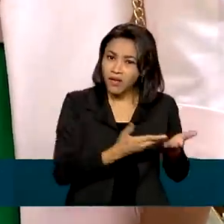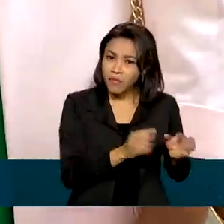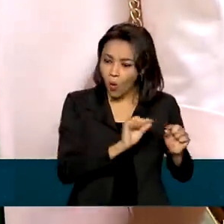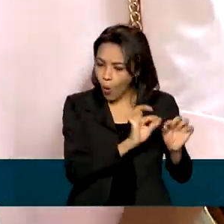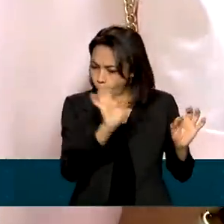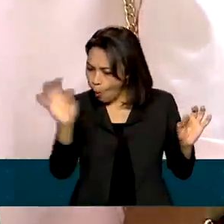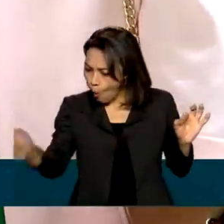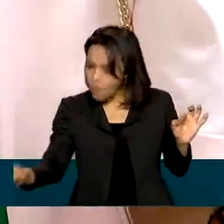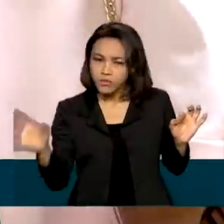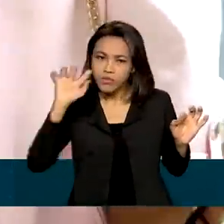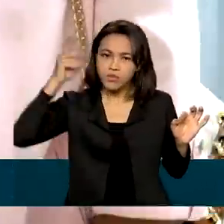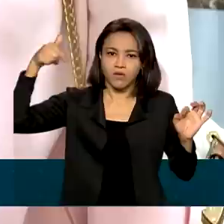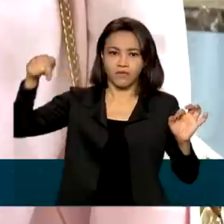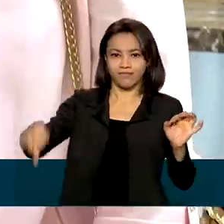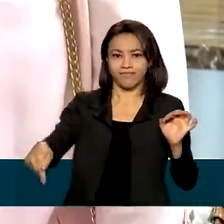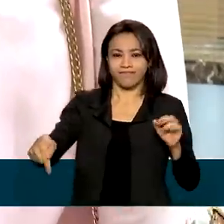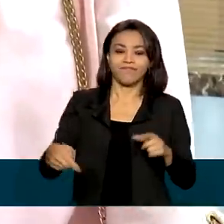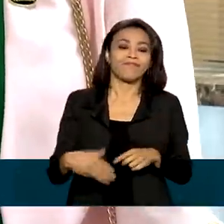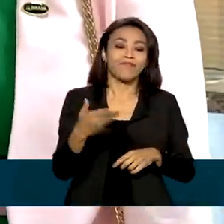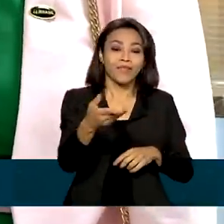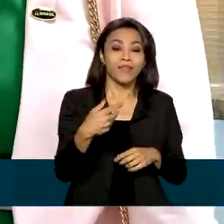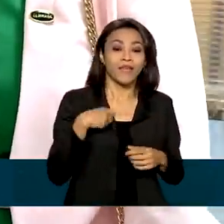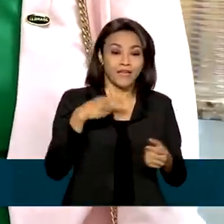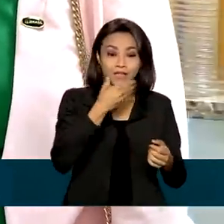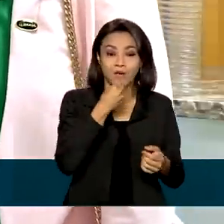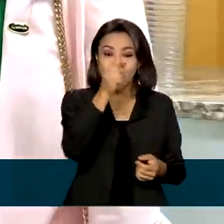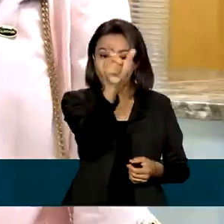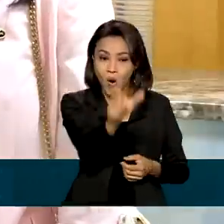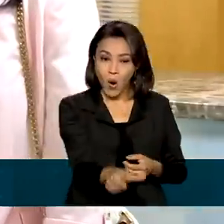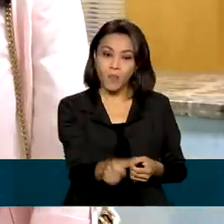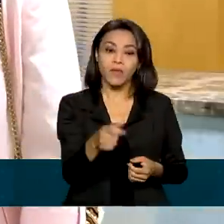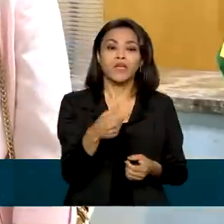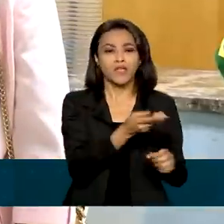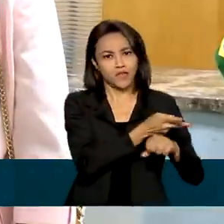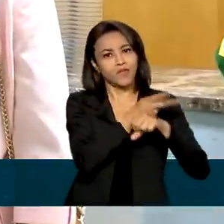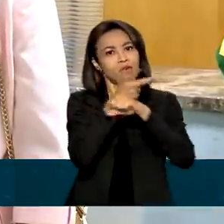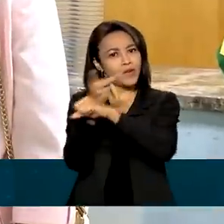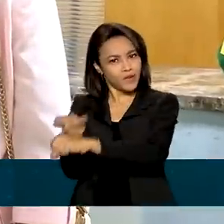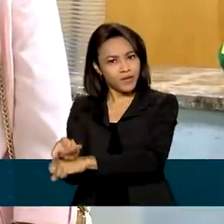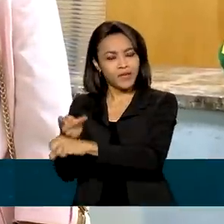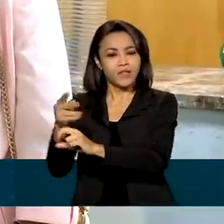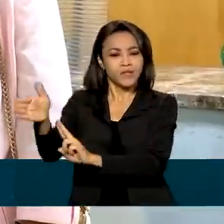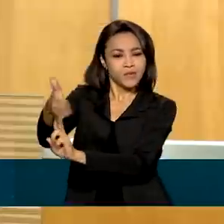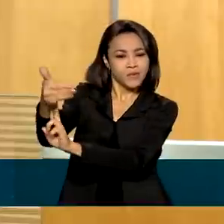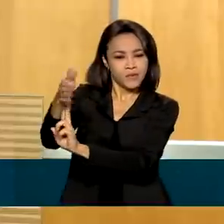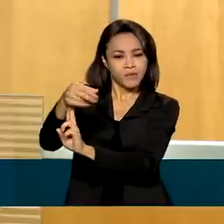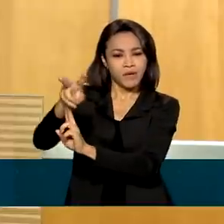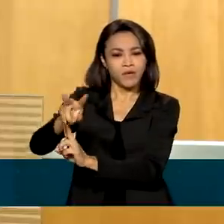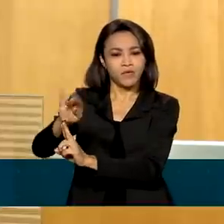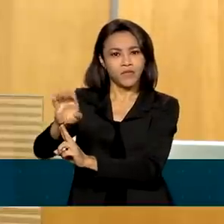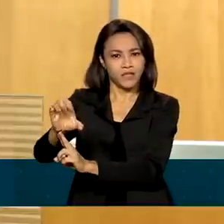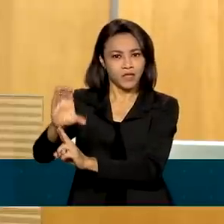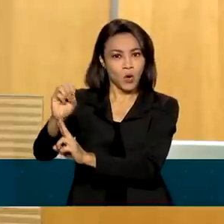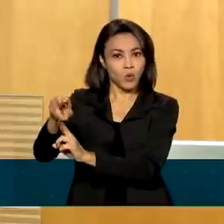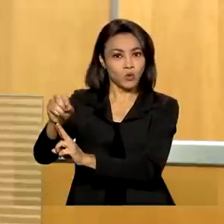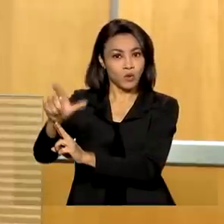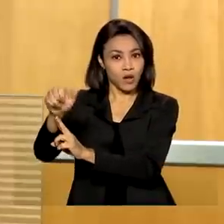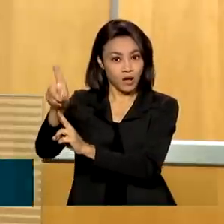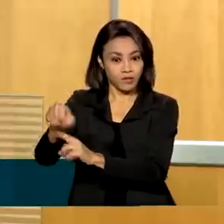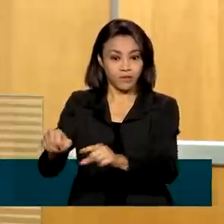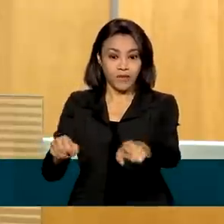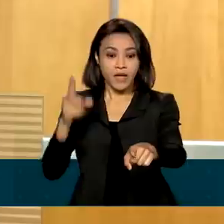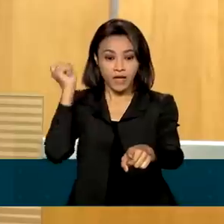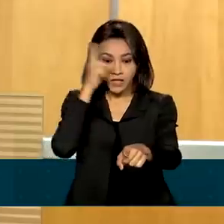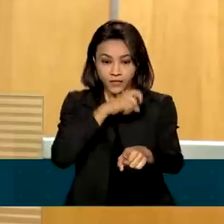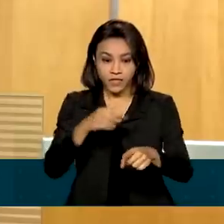os primeiros a receber o passaporte está o Brian, que foi ao vice-consulado, acompanhado dos pais. É muito complicado, às vezes, para a